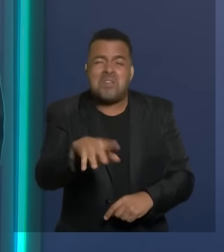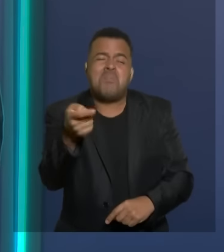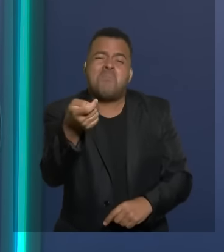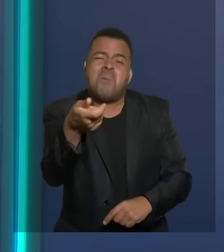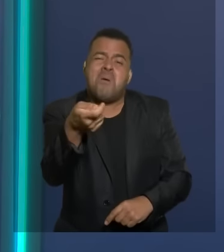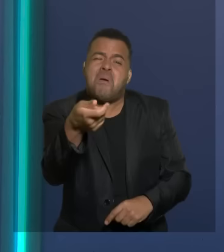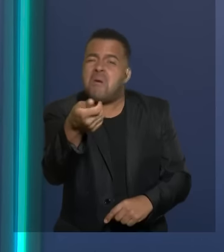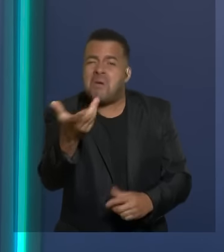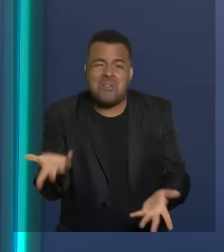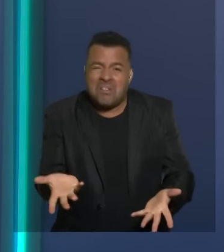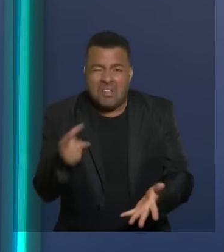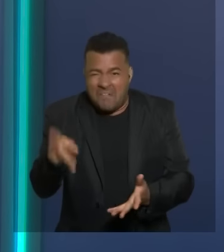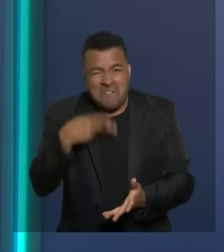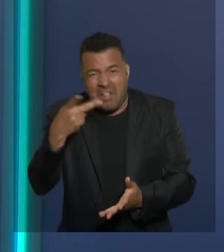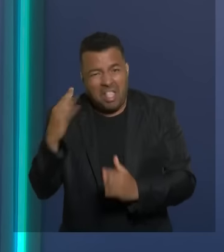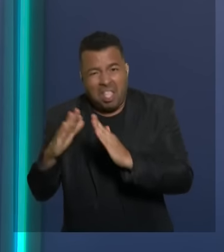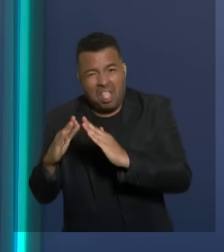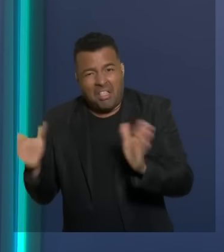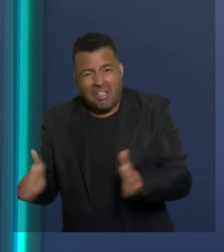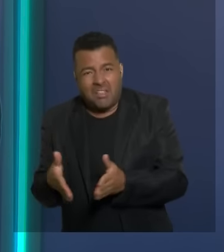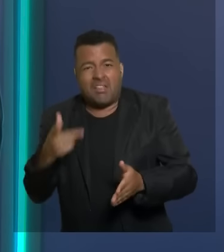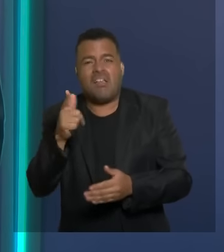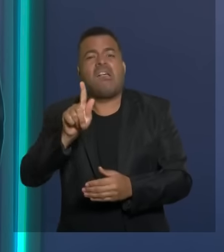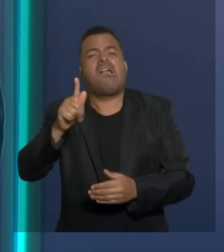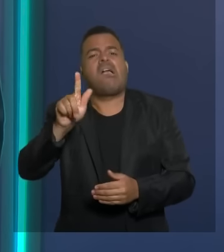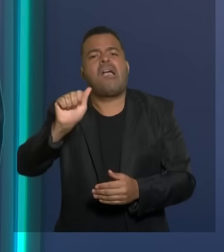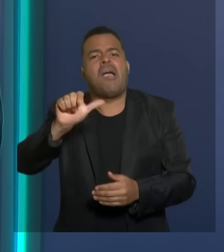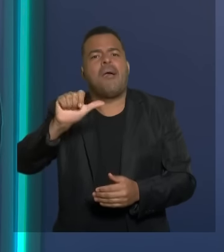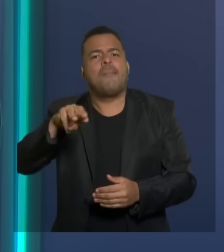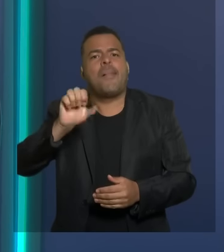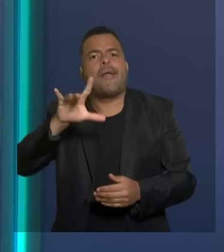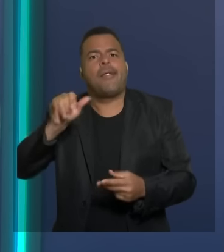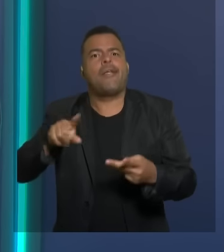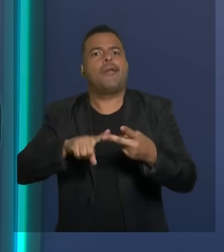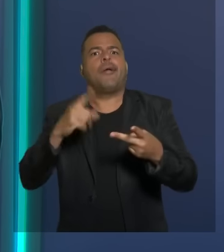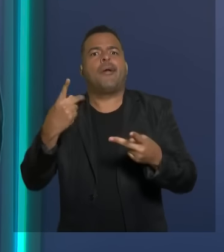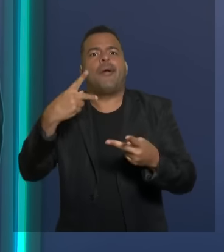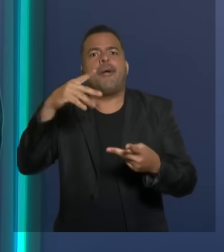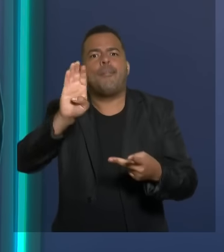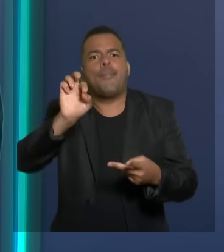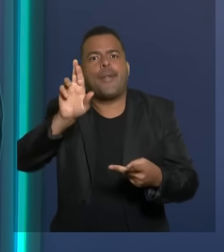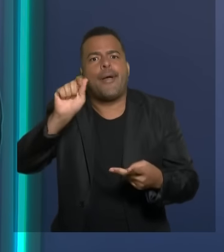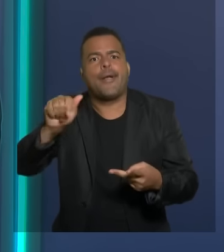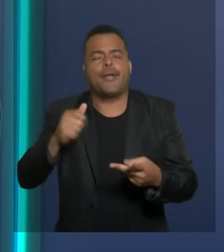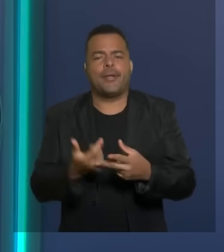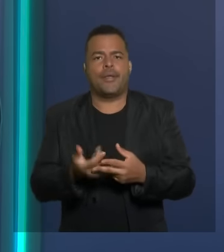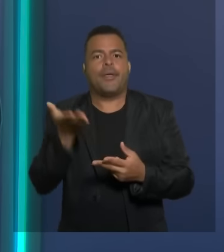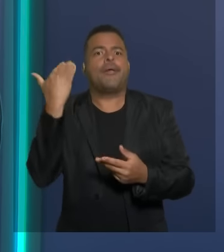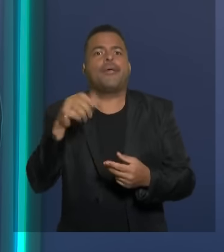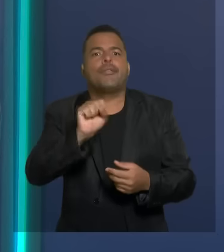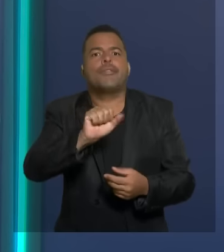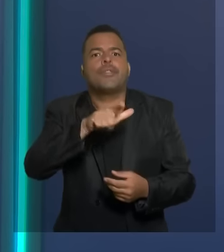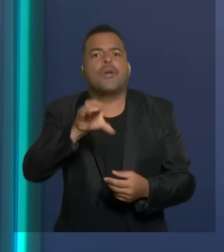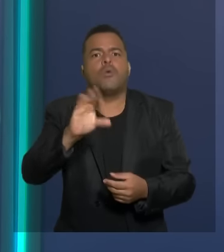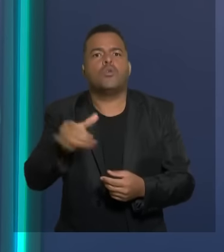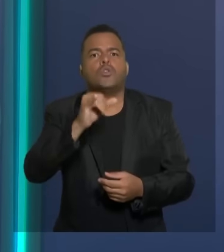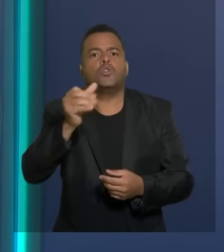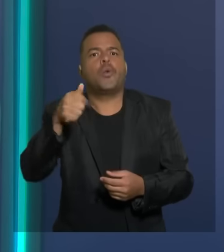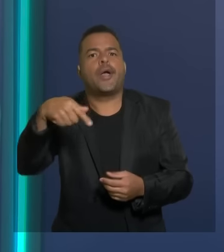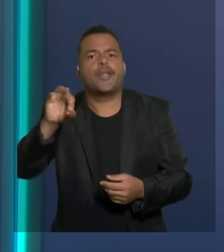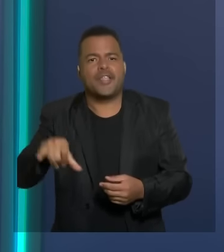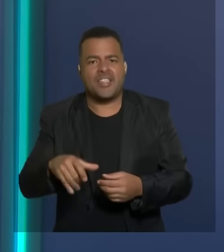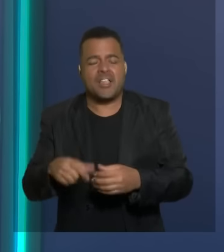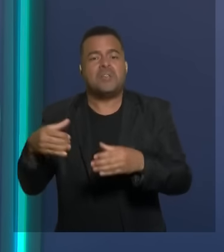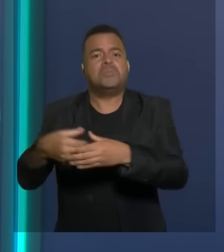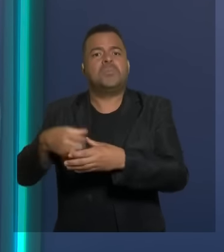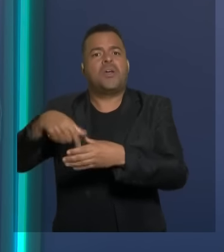está falando dos postos. Cadê o postinho da Gameleira? Postinho do Braga, de São Joaquim, lá, não é a quilombola que ele